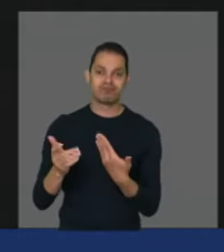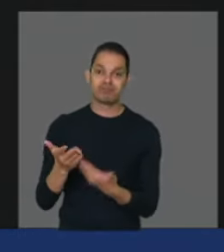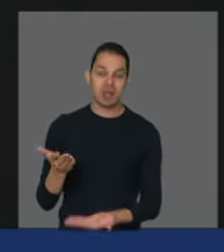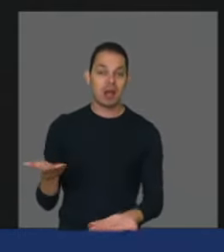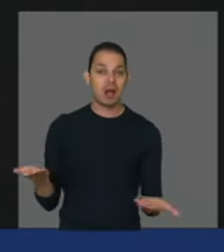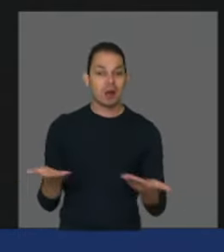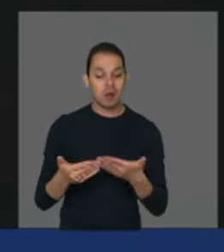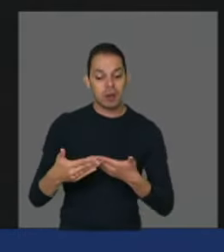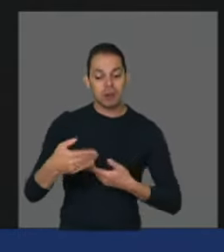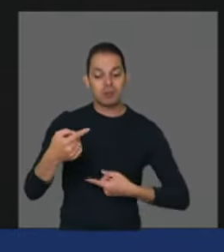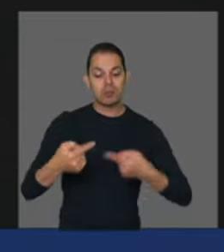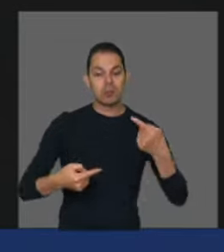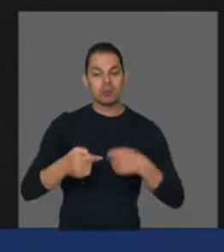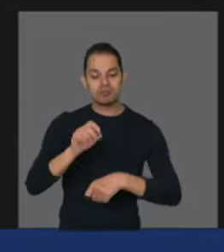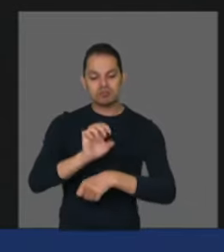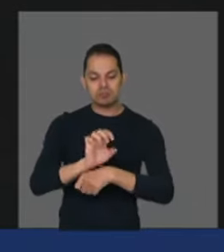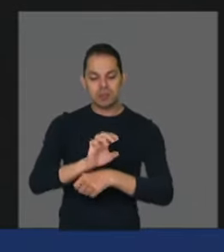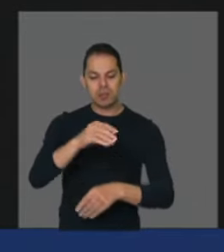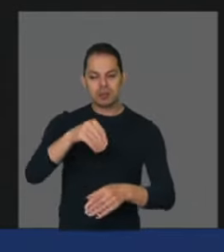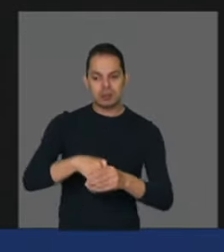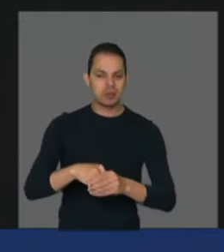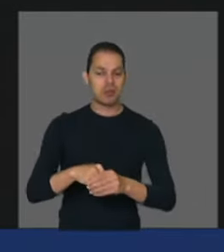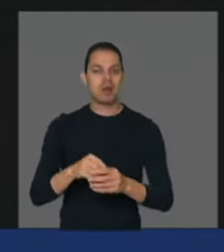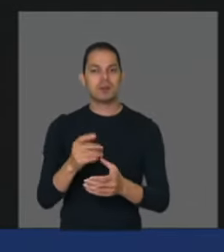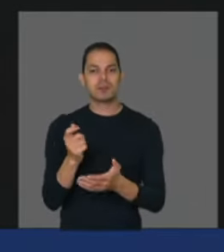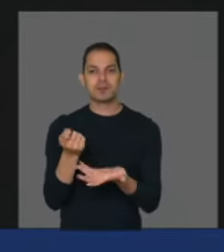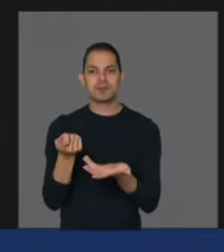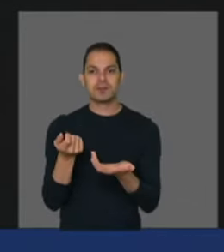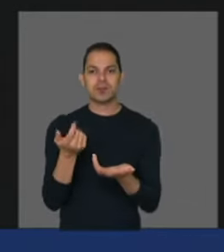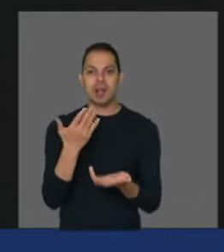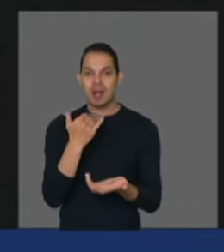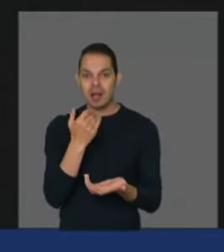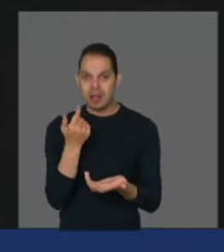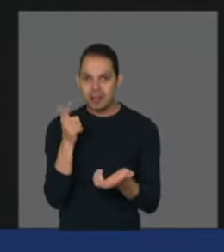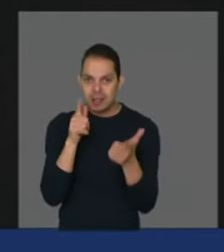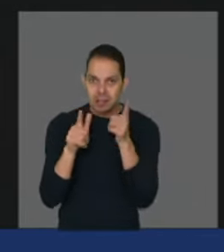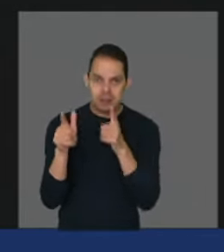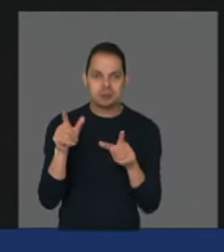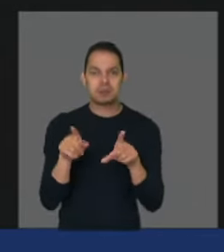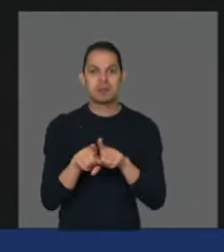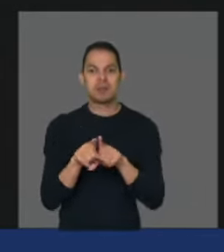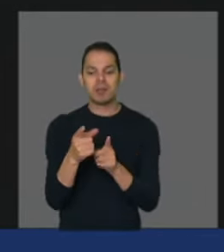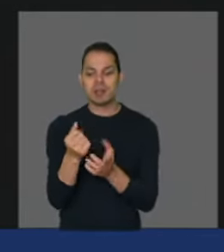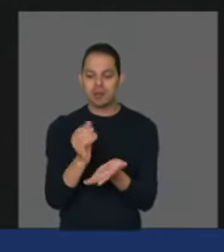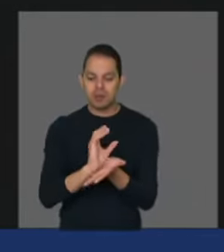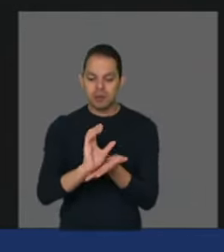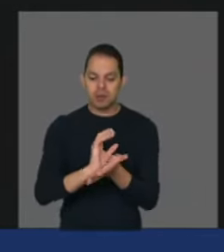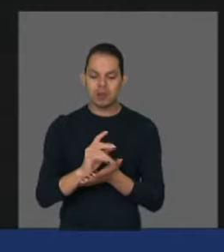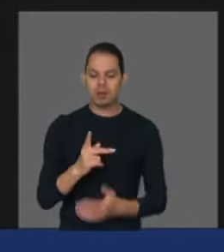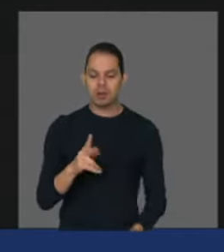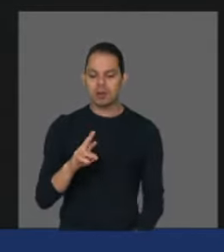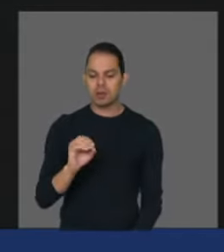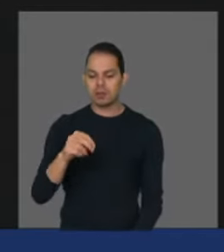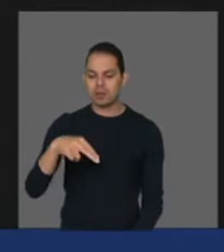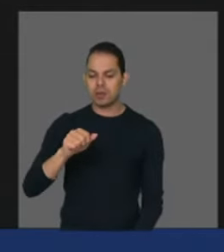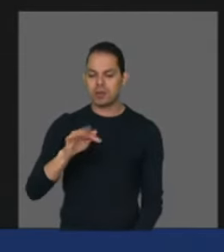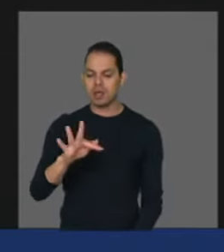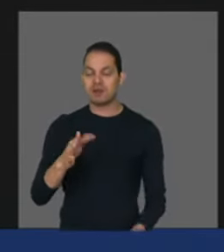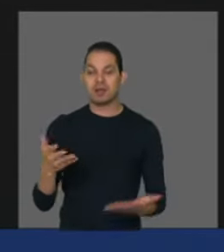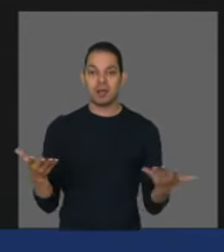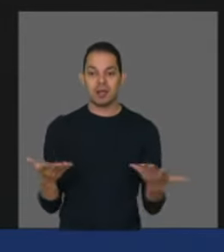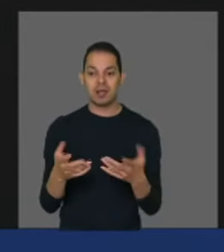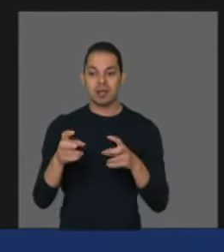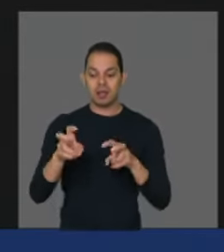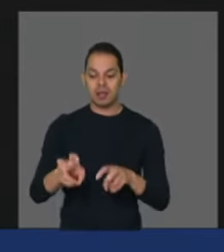estaduais tanto na aquisição de alimentos como o recurso do Pronaf agora para o agro vamos ter o Fiagro